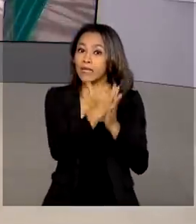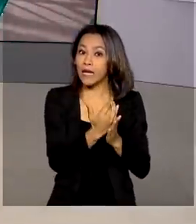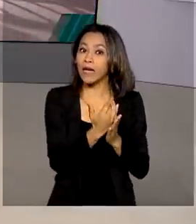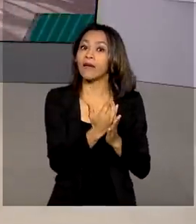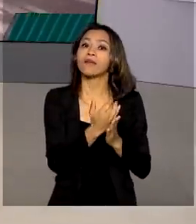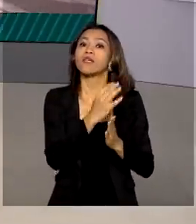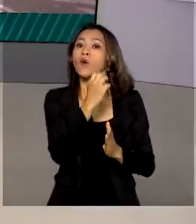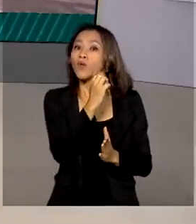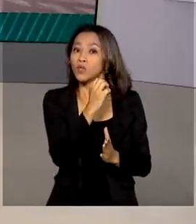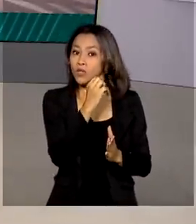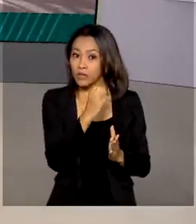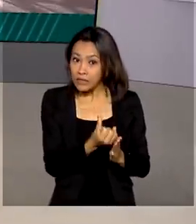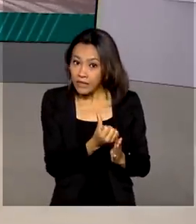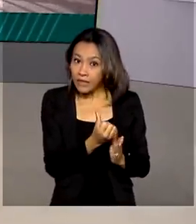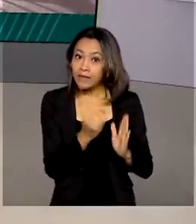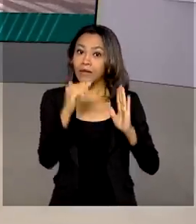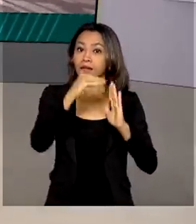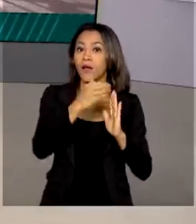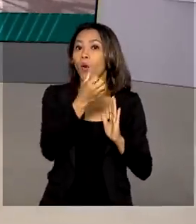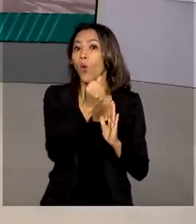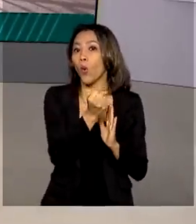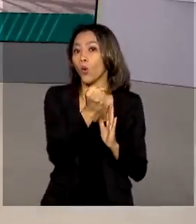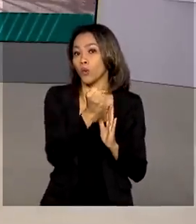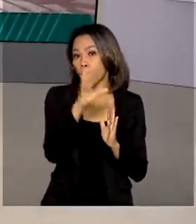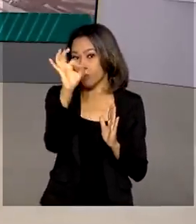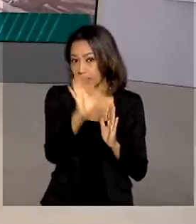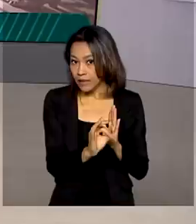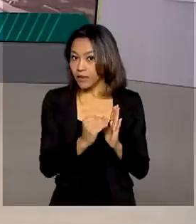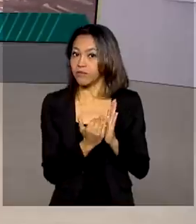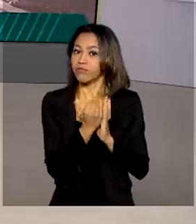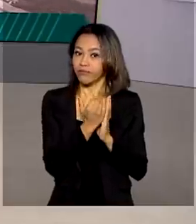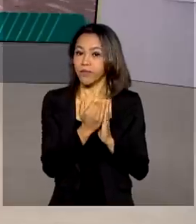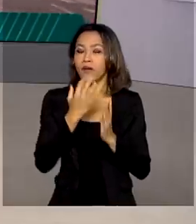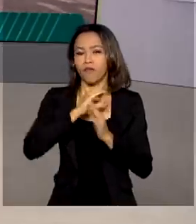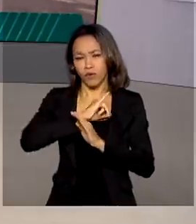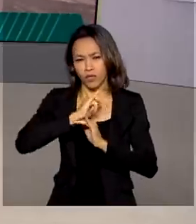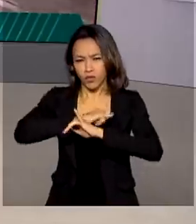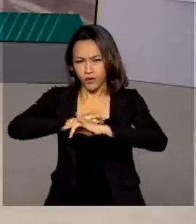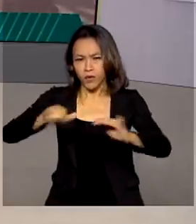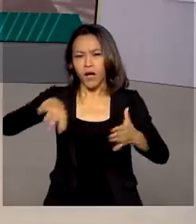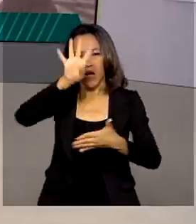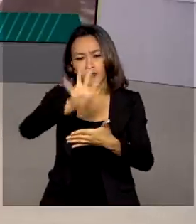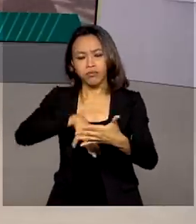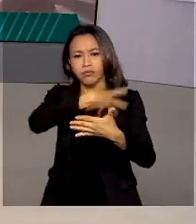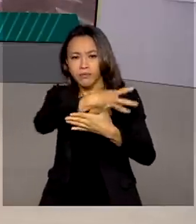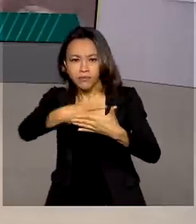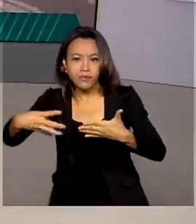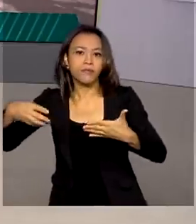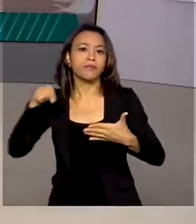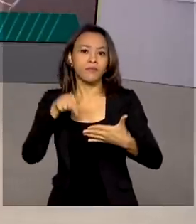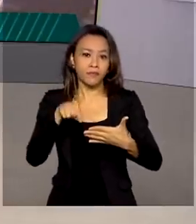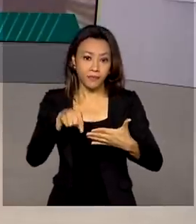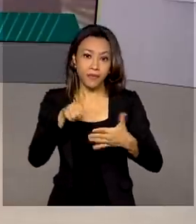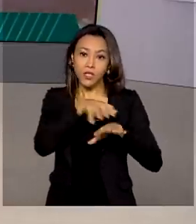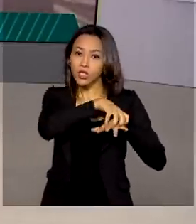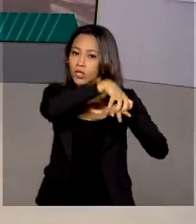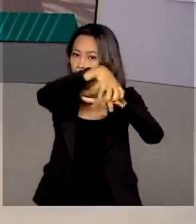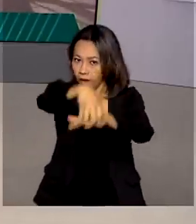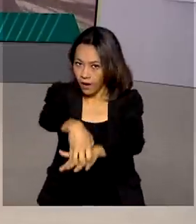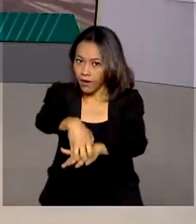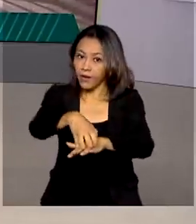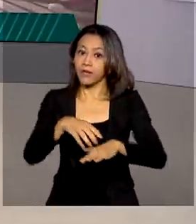A Agência Nacional de Transportes Terrestres publicou novos valores de pisos mínimos do transporte rodoviário de cargas.